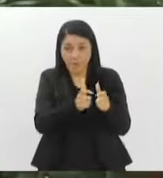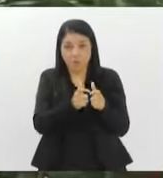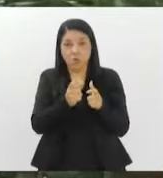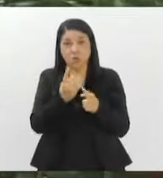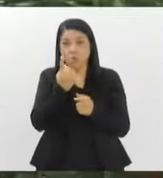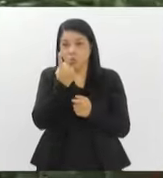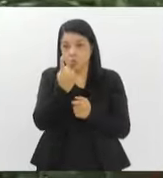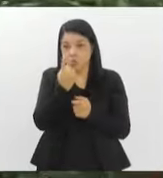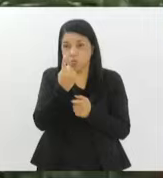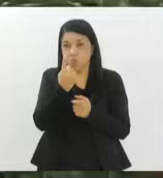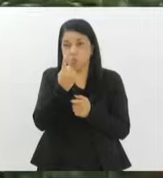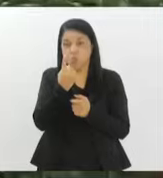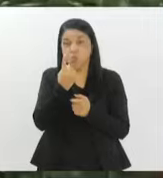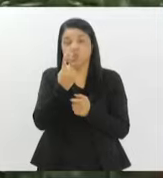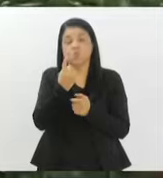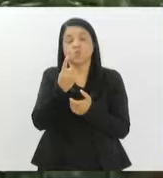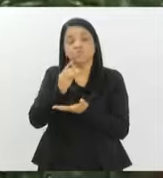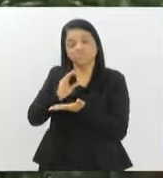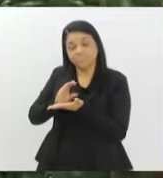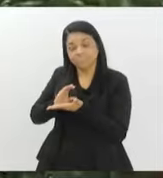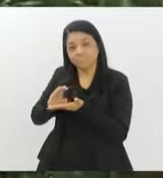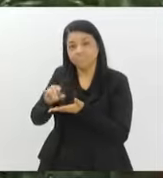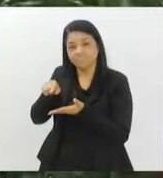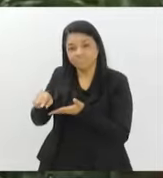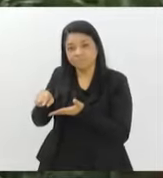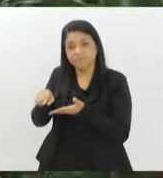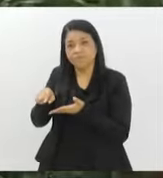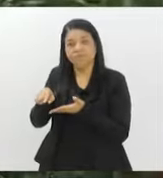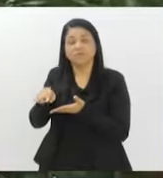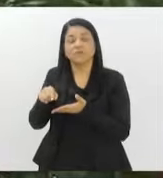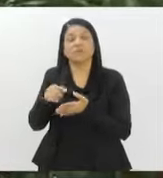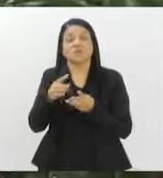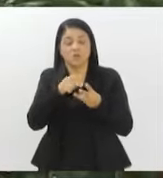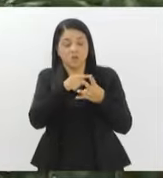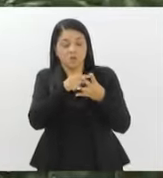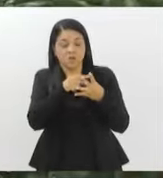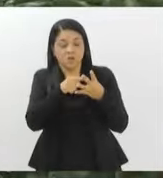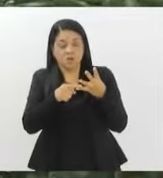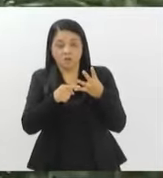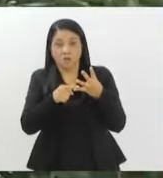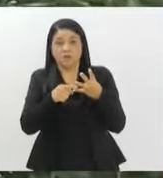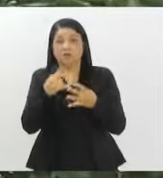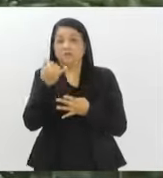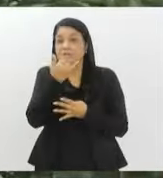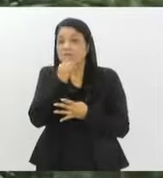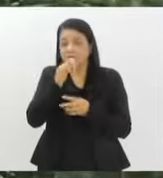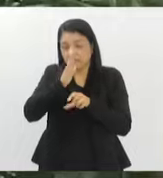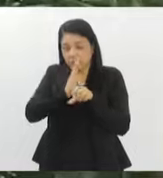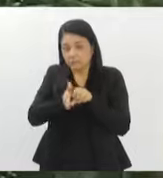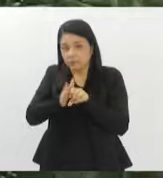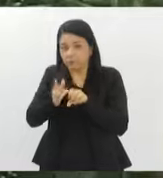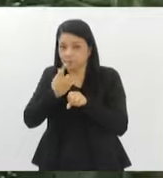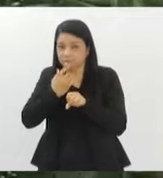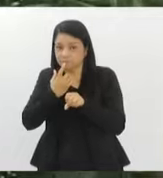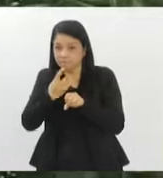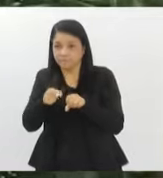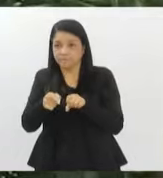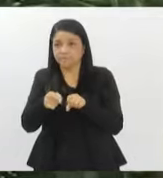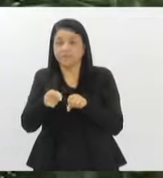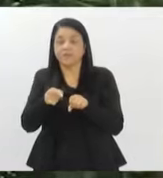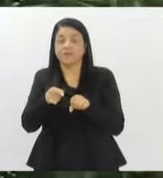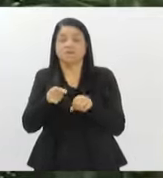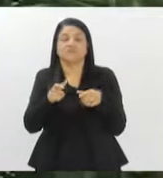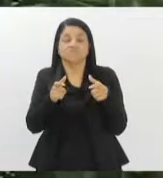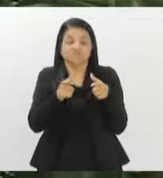é destinado para sweet grape e quatro para italiano. E nessa estufa de sweet grape,